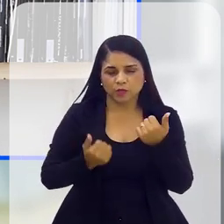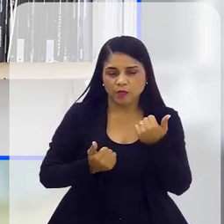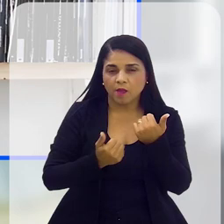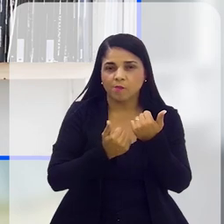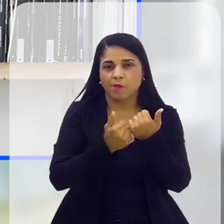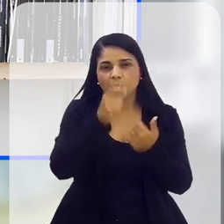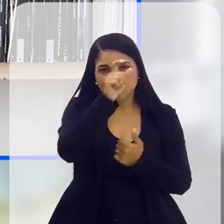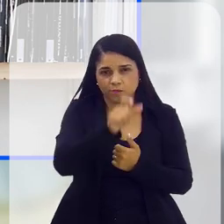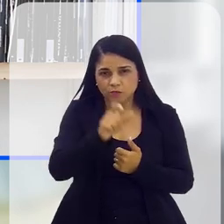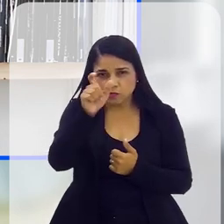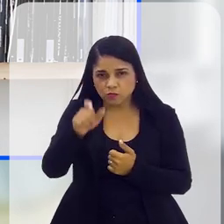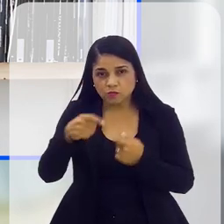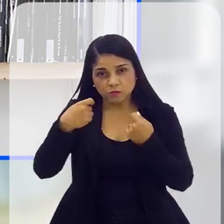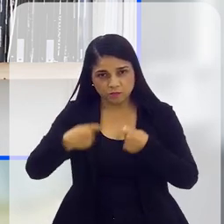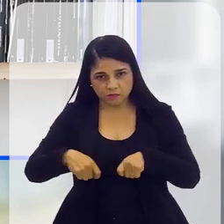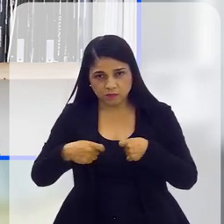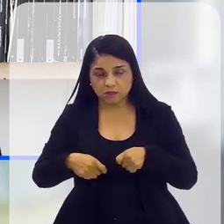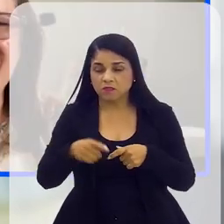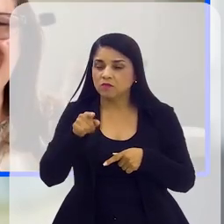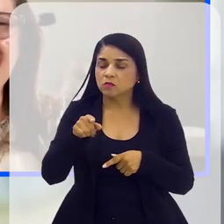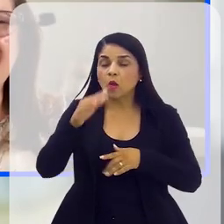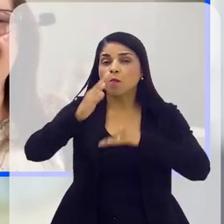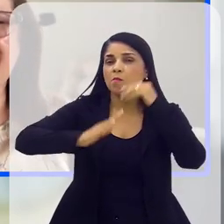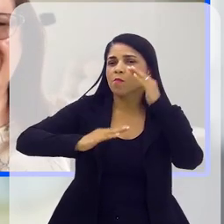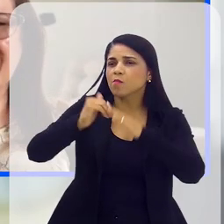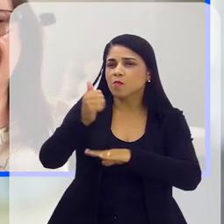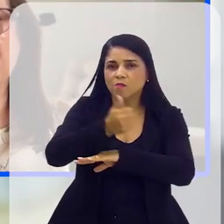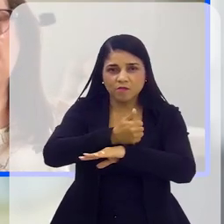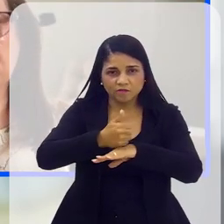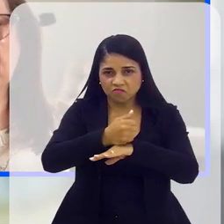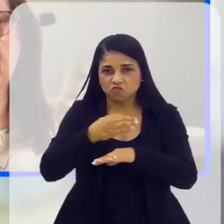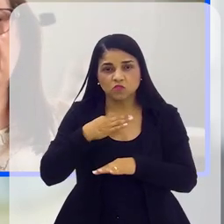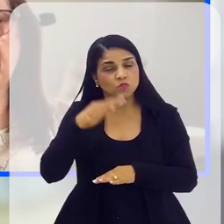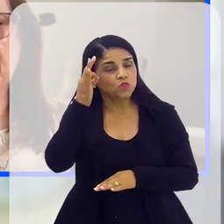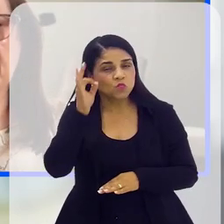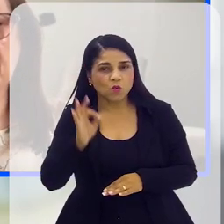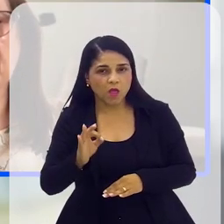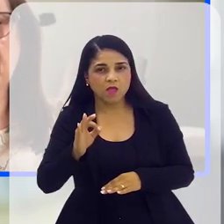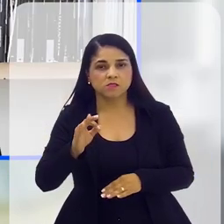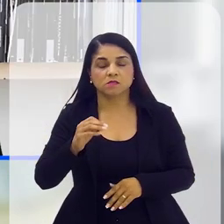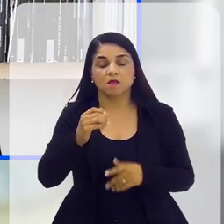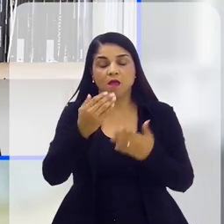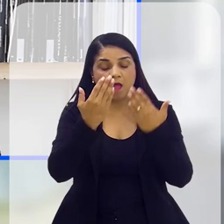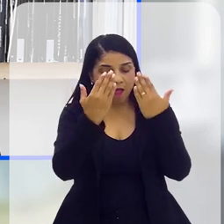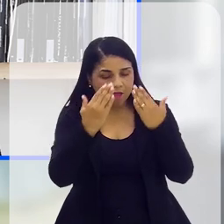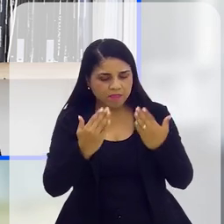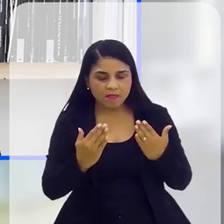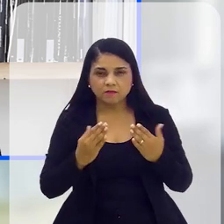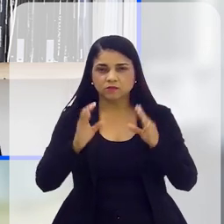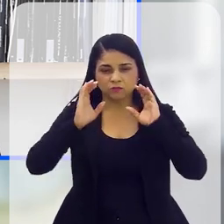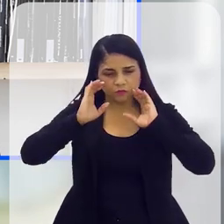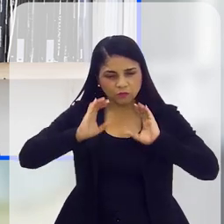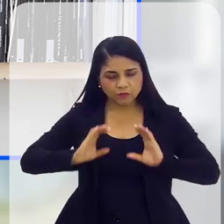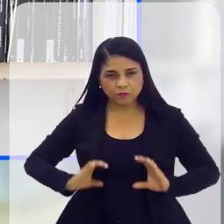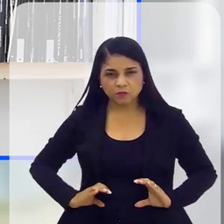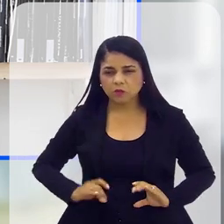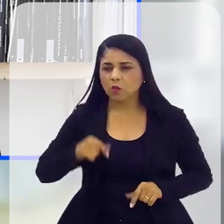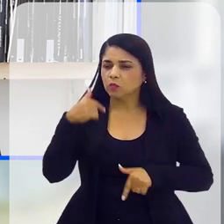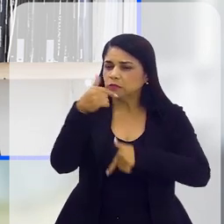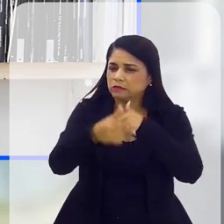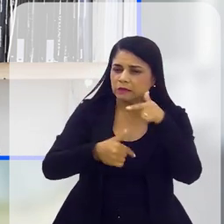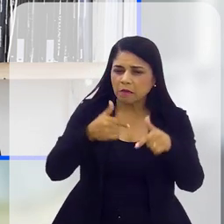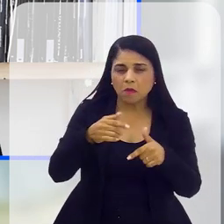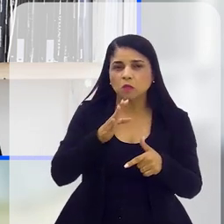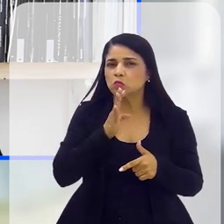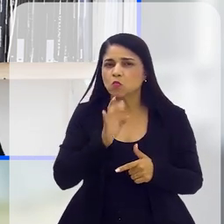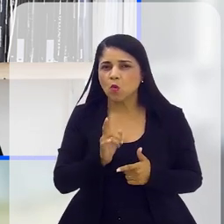respeito da sua profissão de analista comportamental, que eu acho que nem todo mundo conhece, nem todo mundo sabe o trabalho que vocês realizam, né?